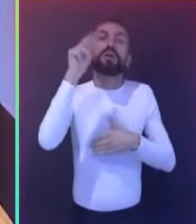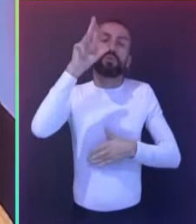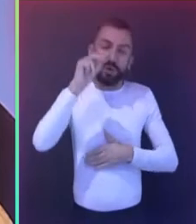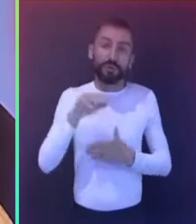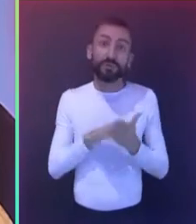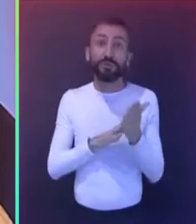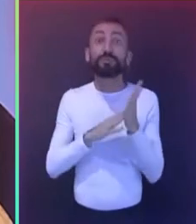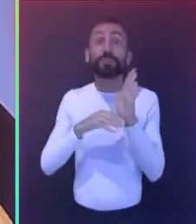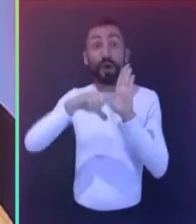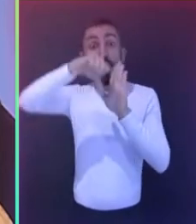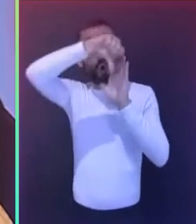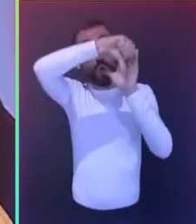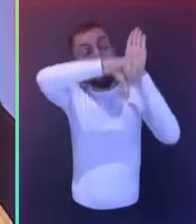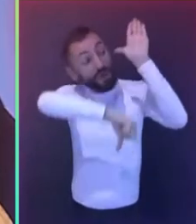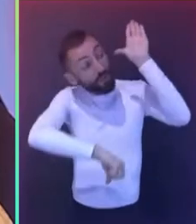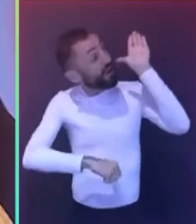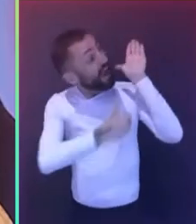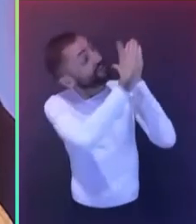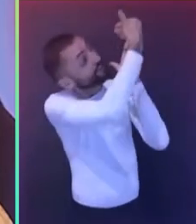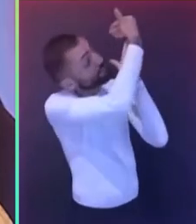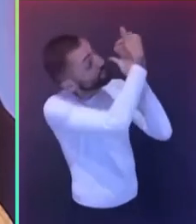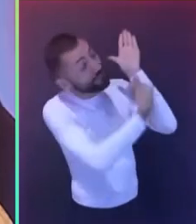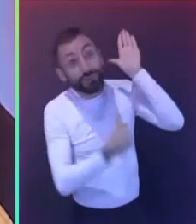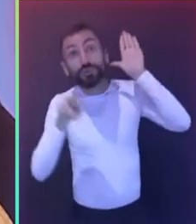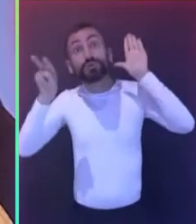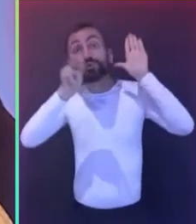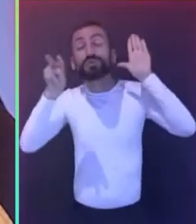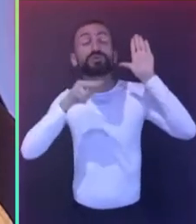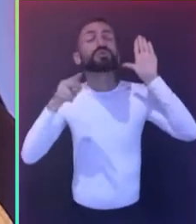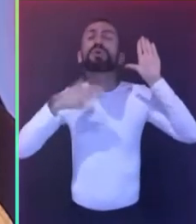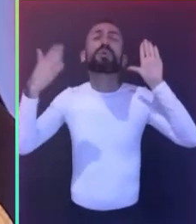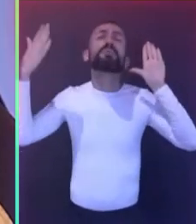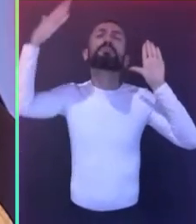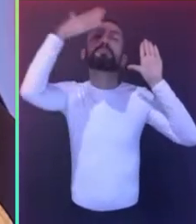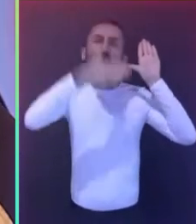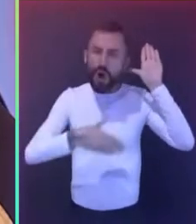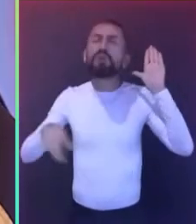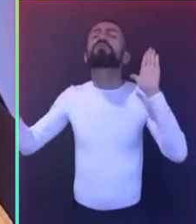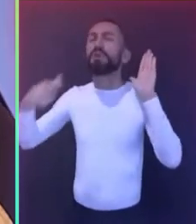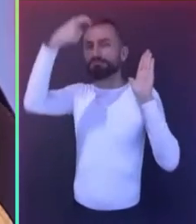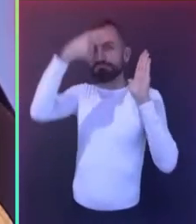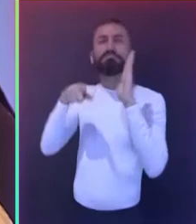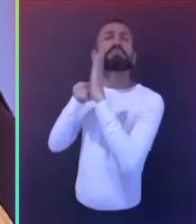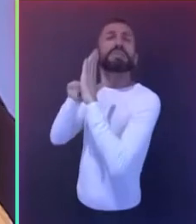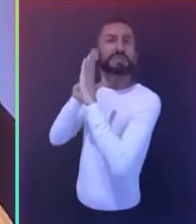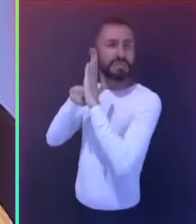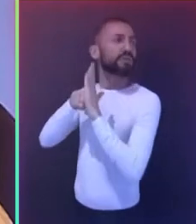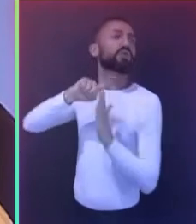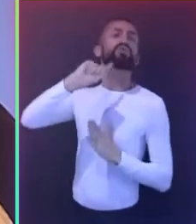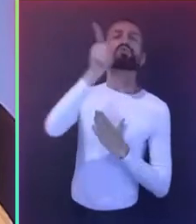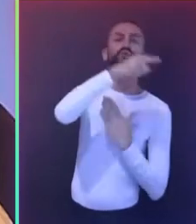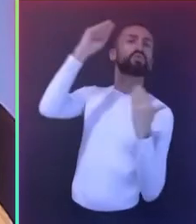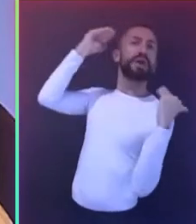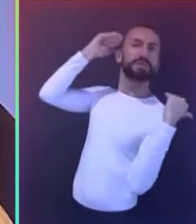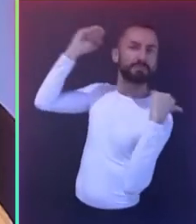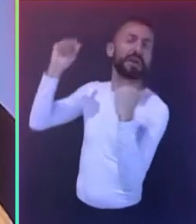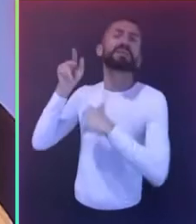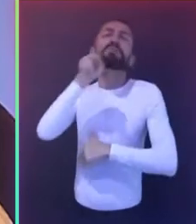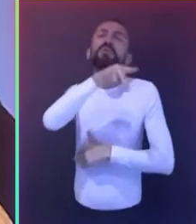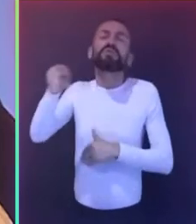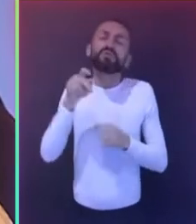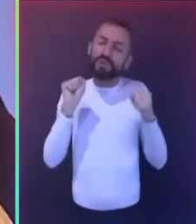professores não deixam dúvida de que são pesquisadores respeitados por seus pares, professores dedicados